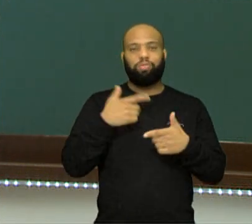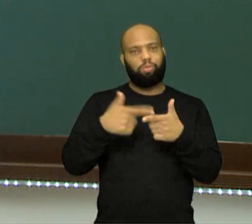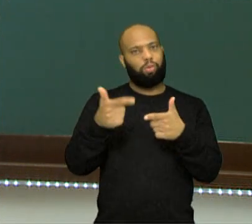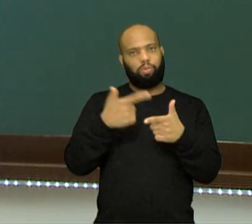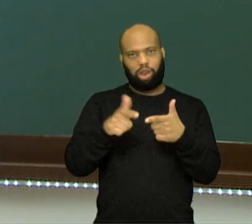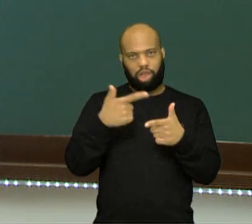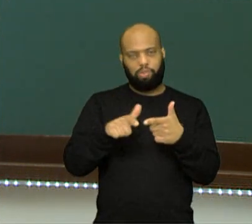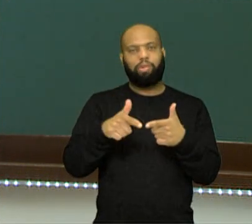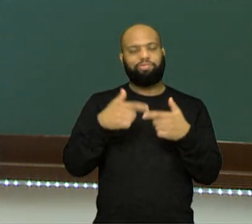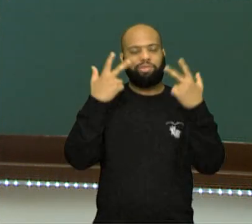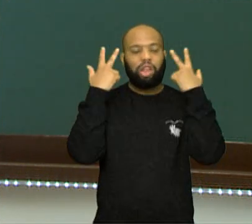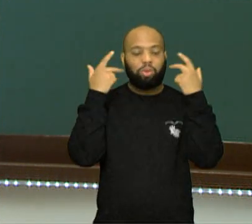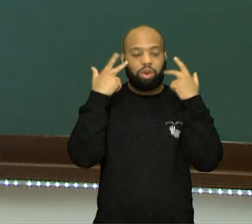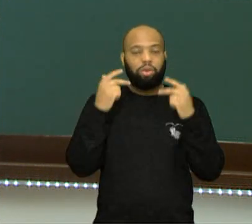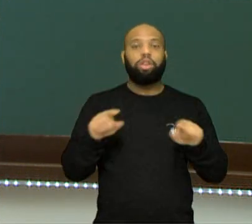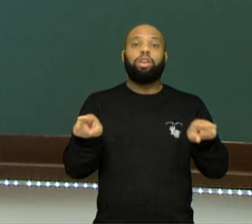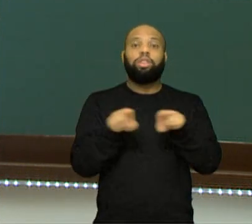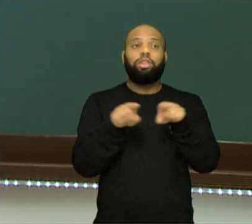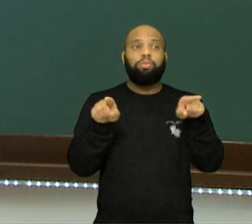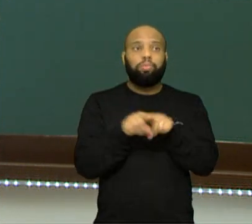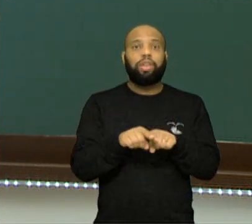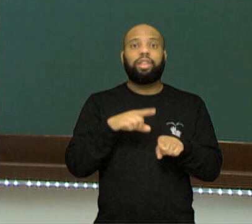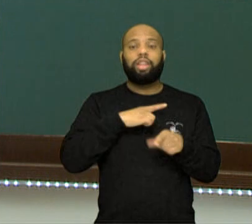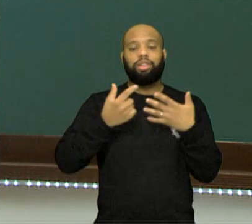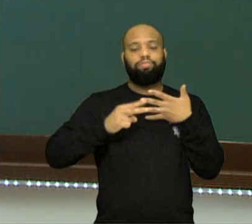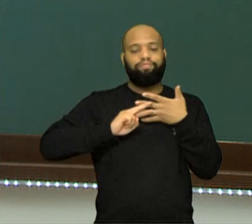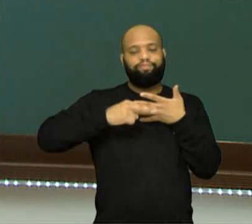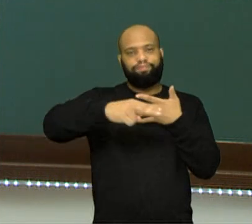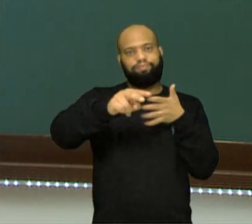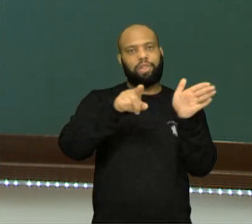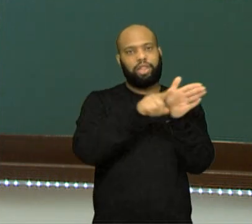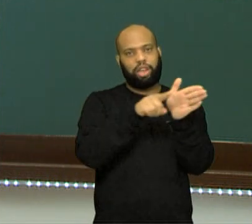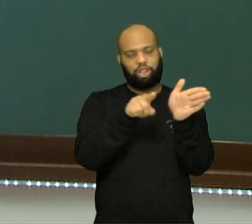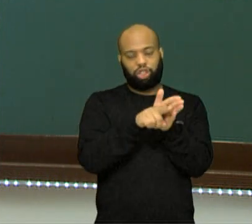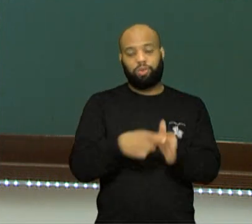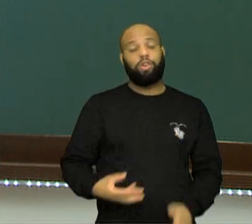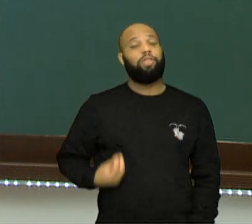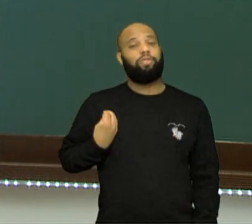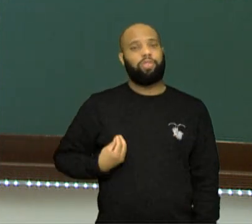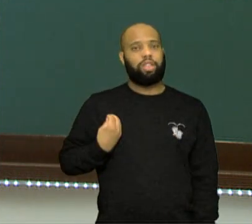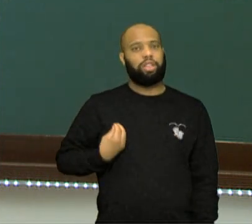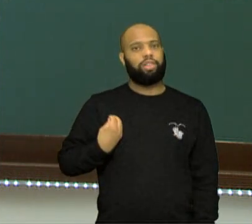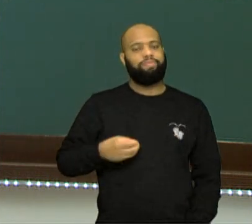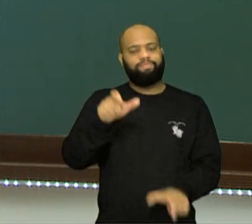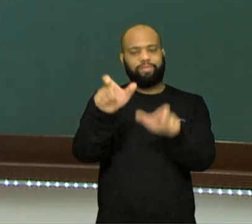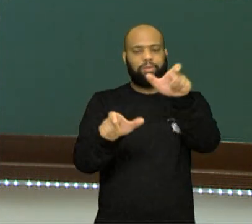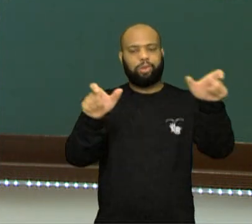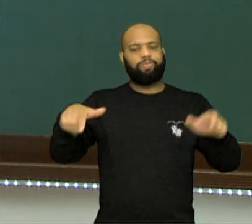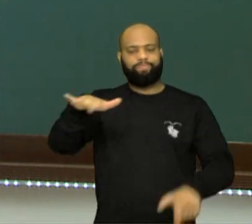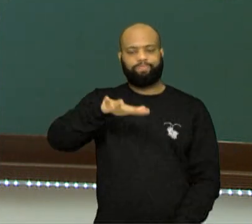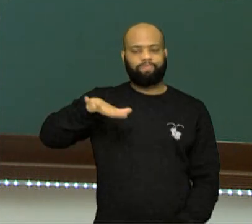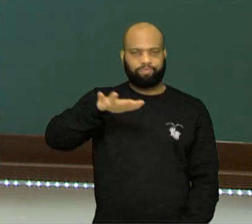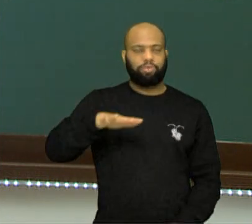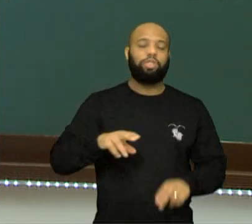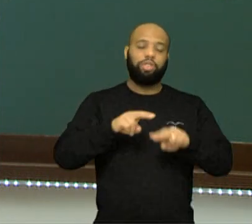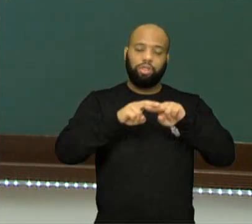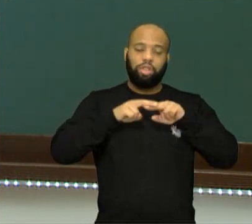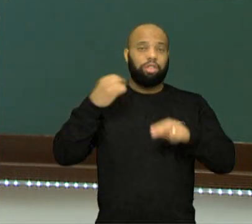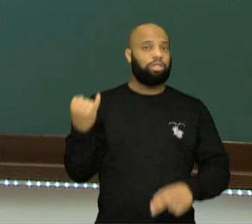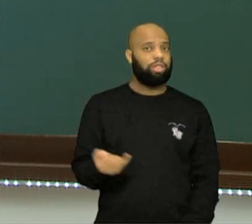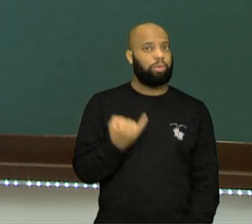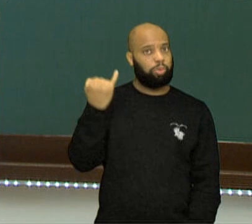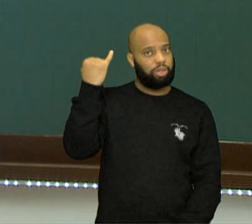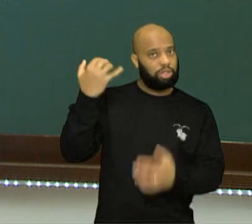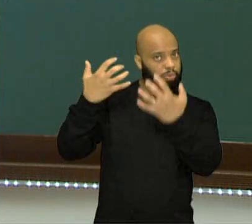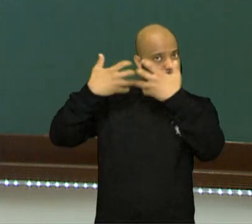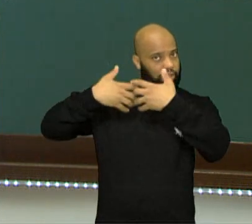e mais do que isso, que causam consequências para a vida das pessoas nessas áreas. Daí a importância de pensar